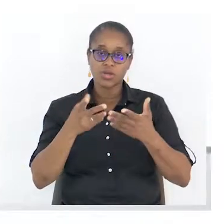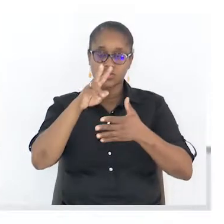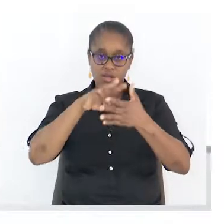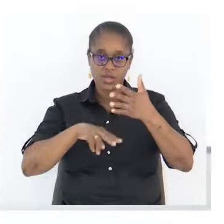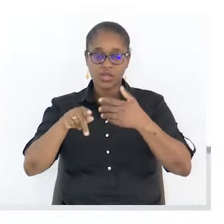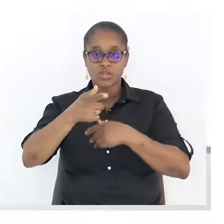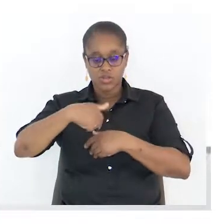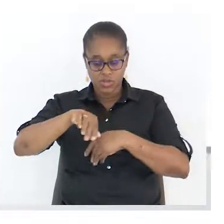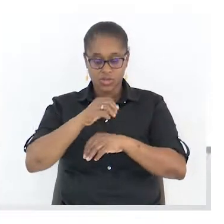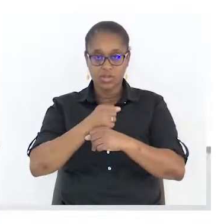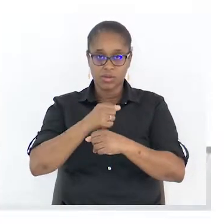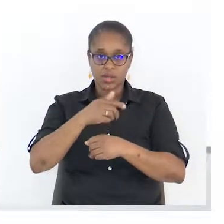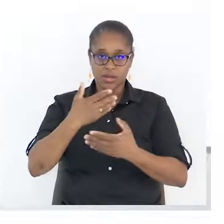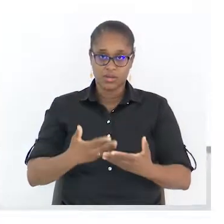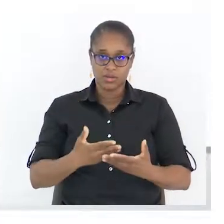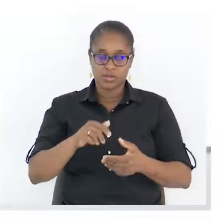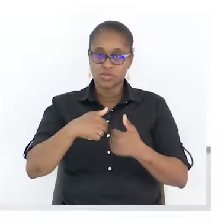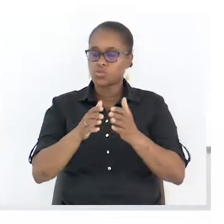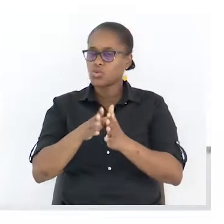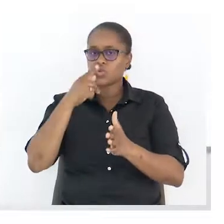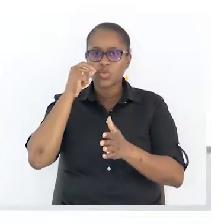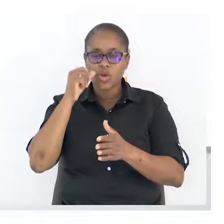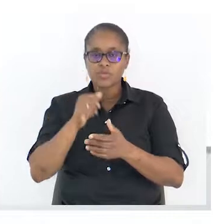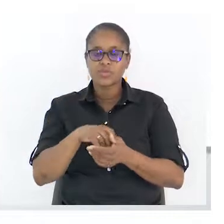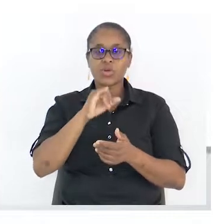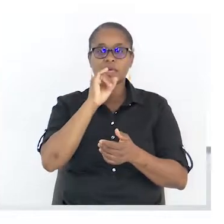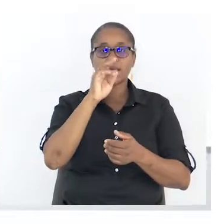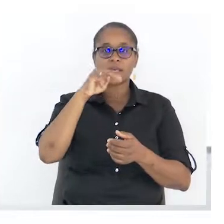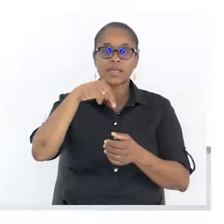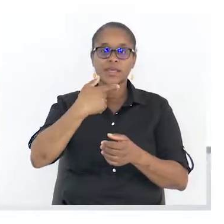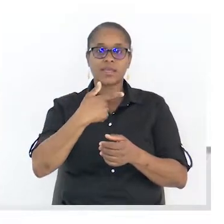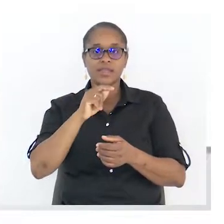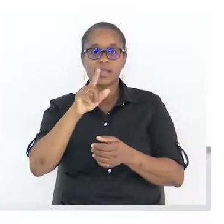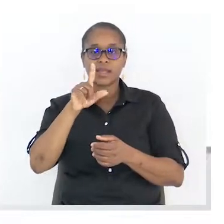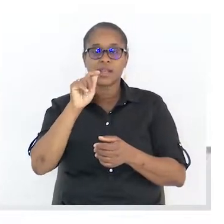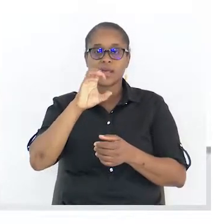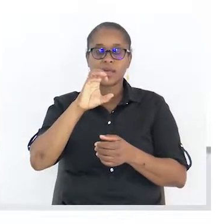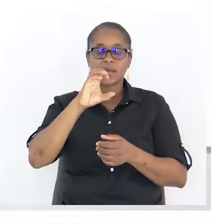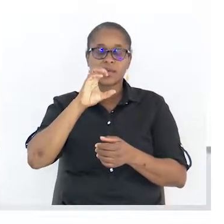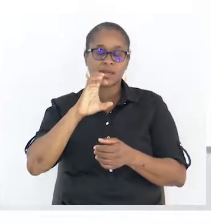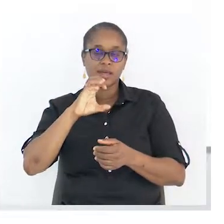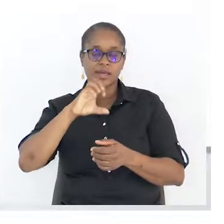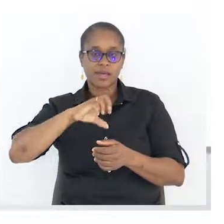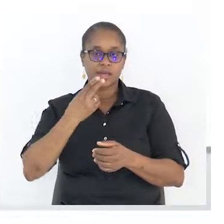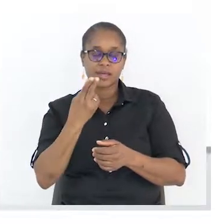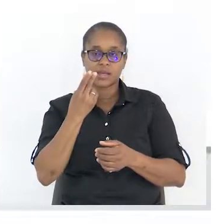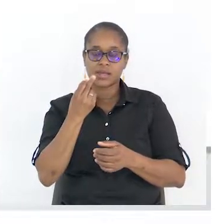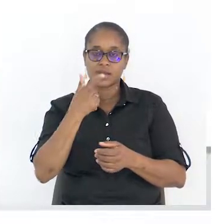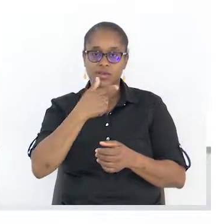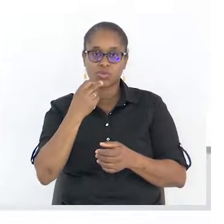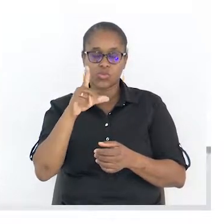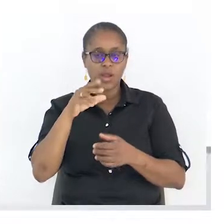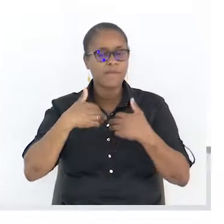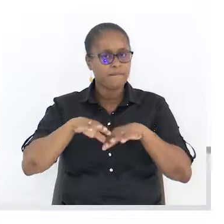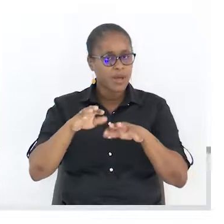Todos os homens são intelectuais, pode-se dizer, mas nem todos os homens têm na sociedade